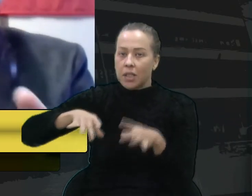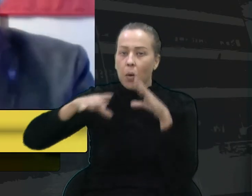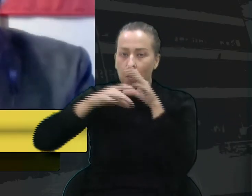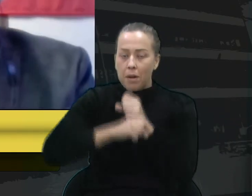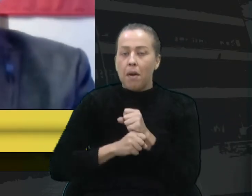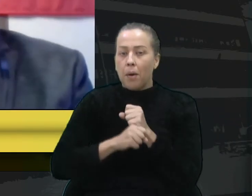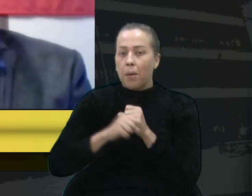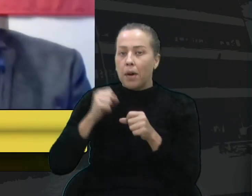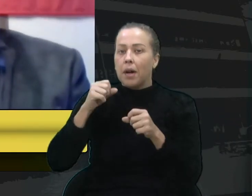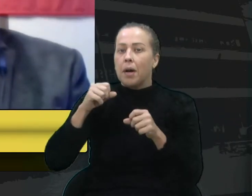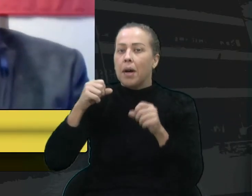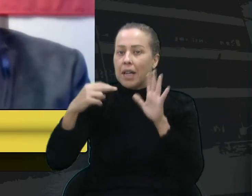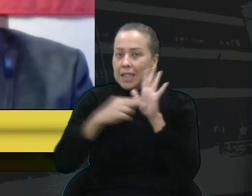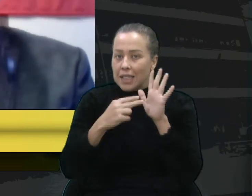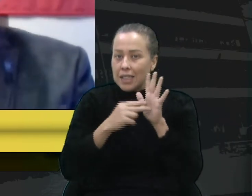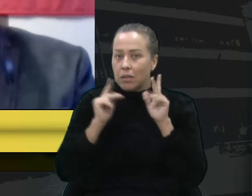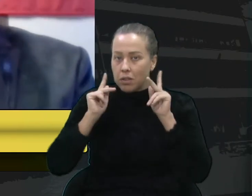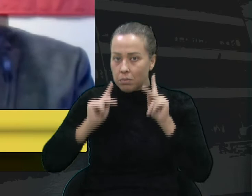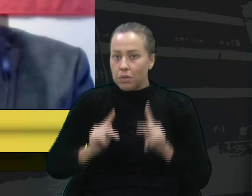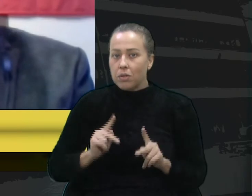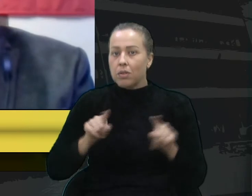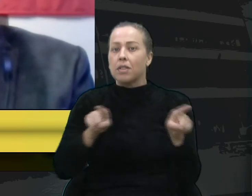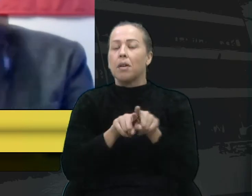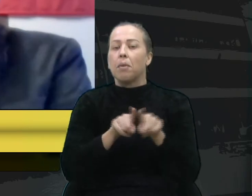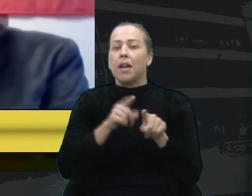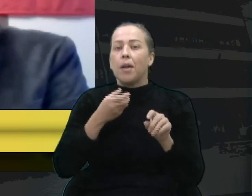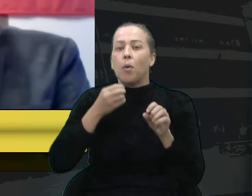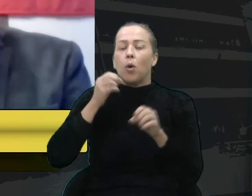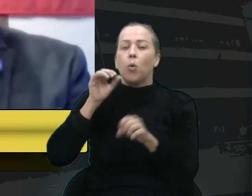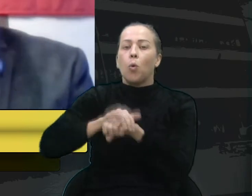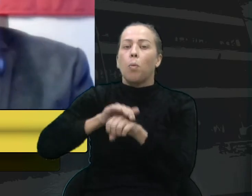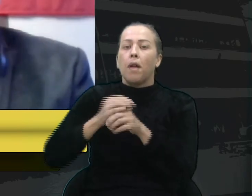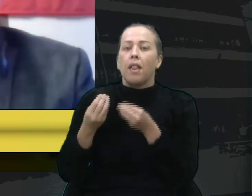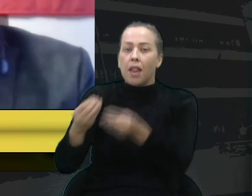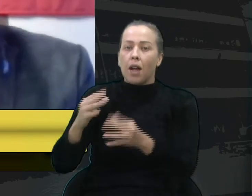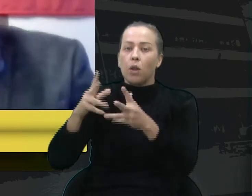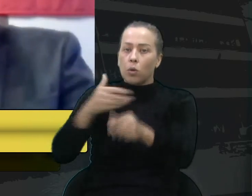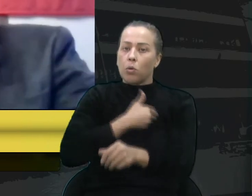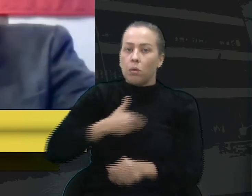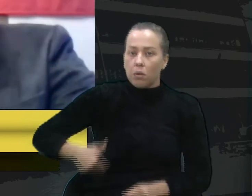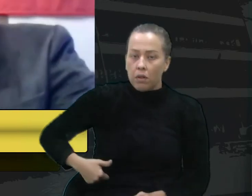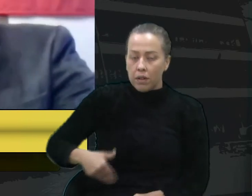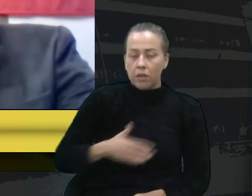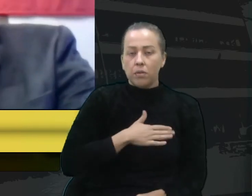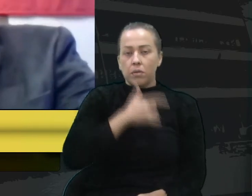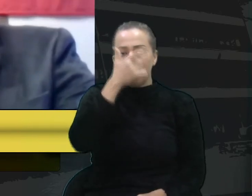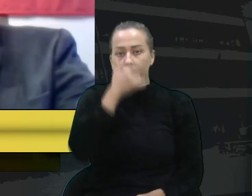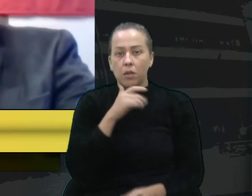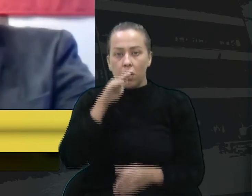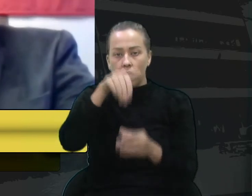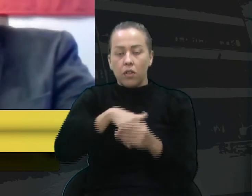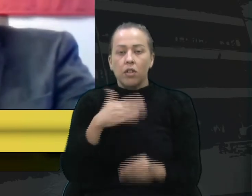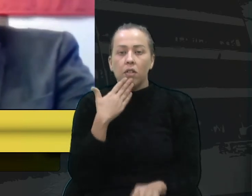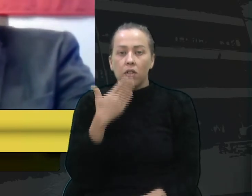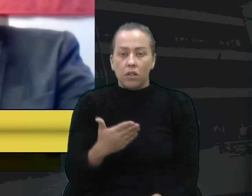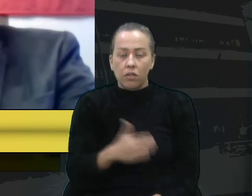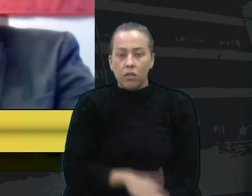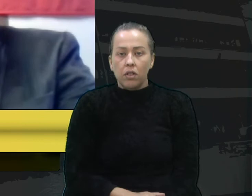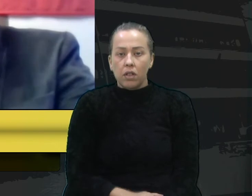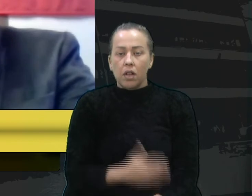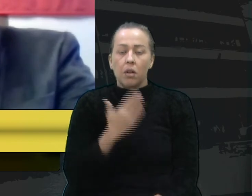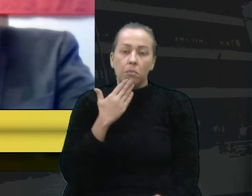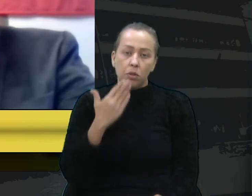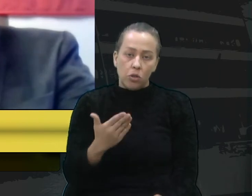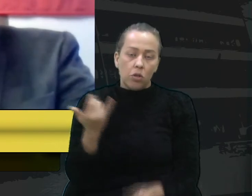tem que chamar a atenção dessas pessoas e não empurrar tudo ao poder público. No mais, fica aqui meu voto favorável a